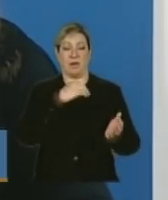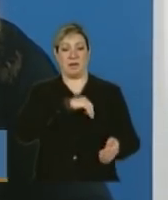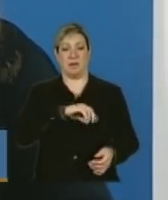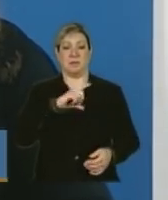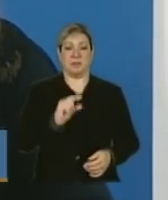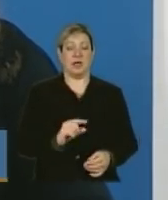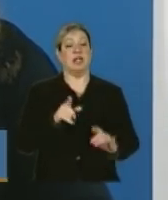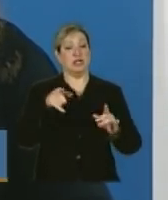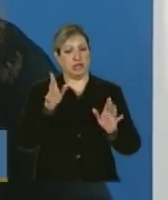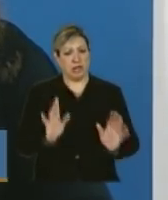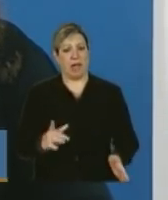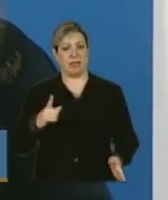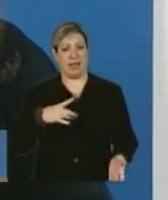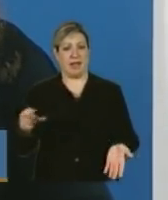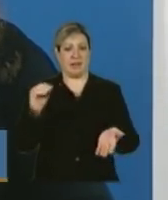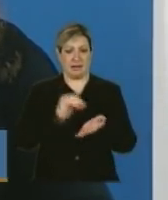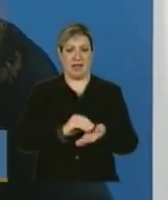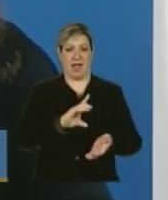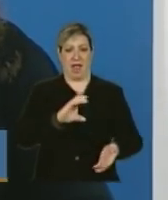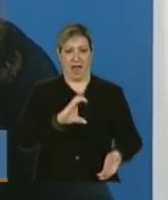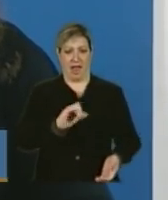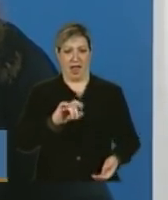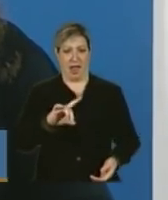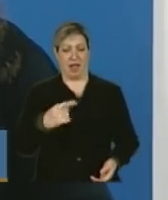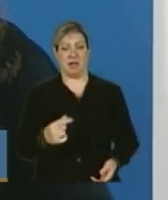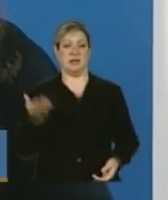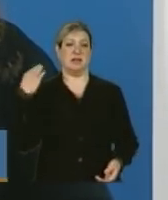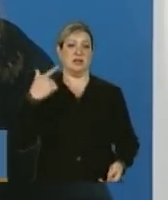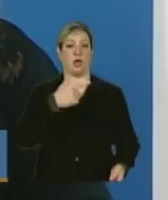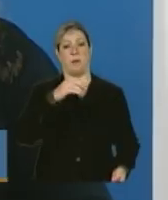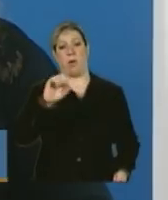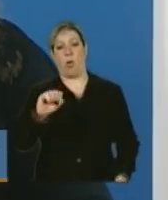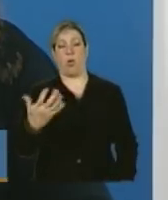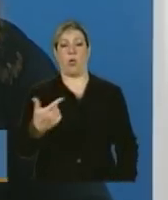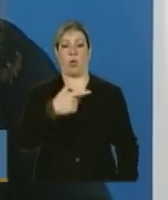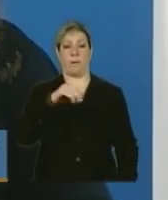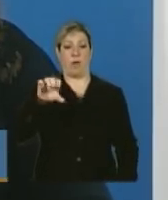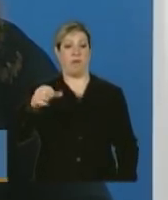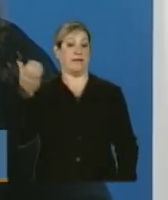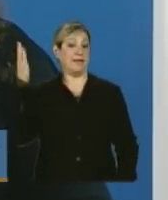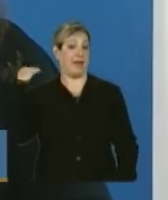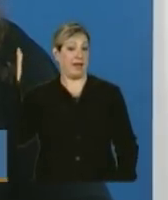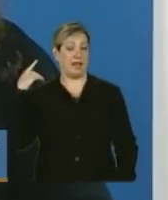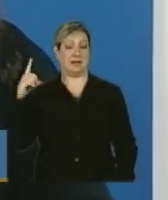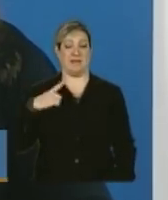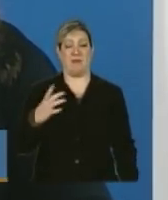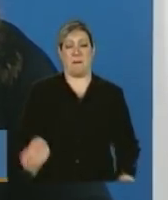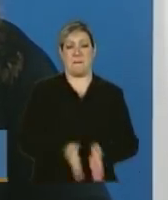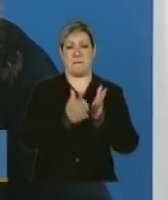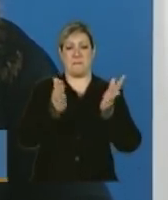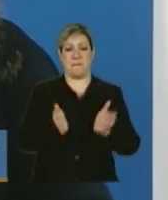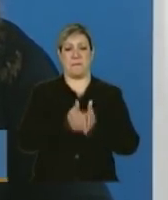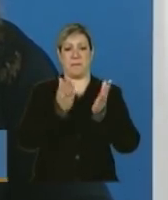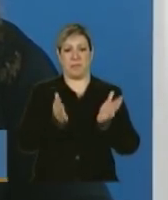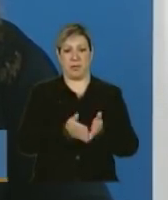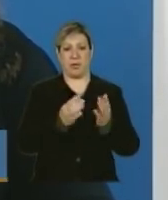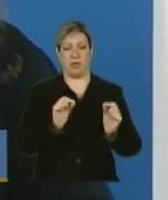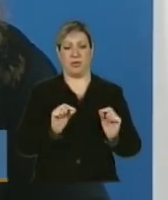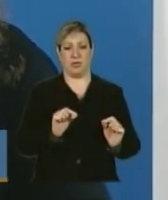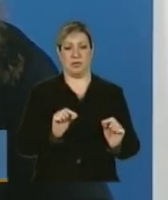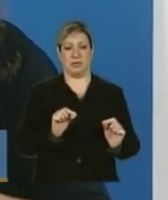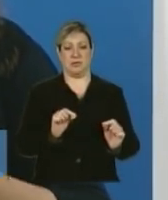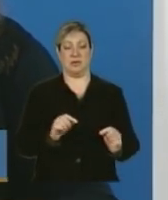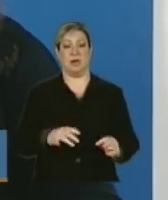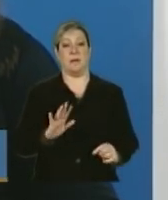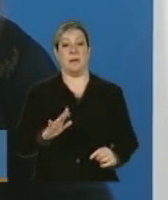que já está cadastrada, foi cadastrada em 2008, 2009, e naquele momento estava em situação de pobreza, não estava em situação de extrema pobreza.